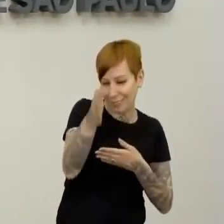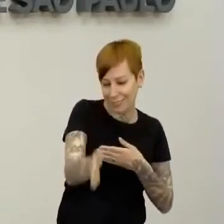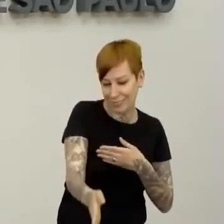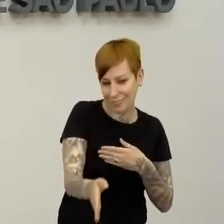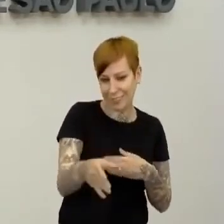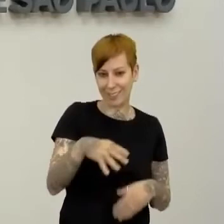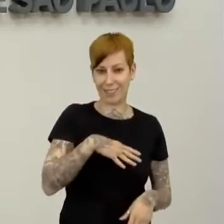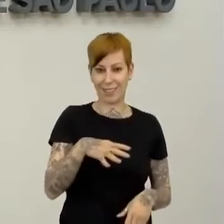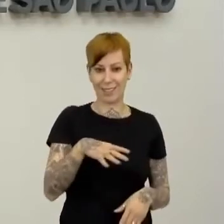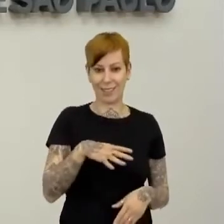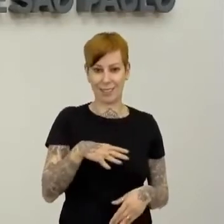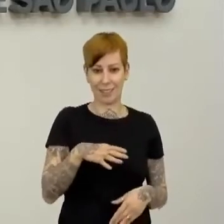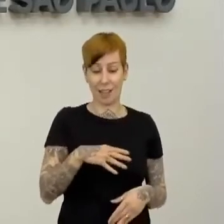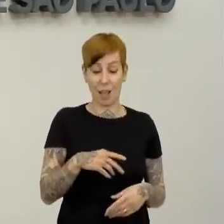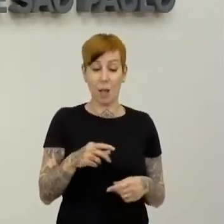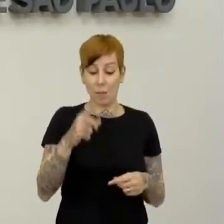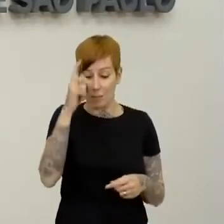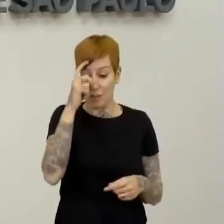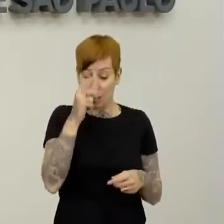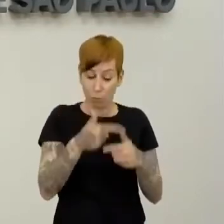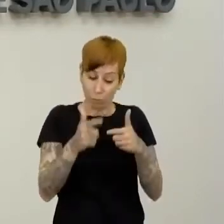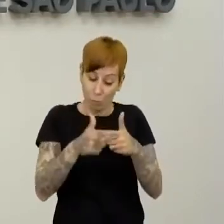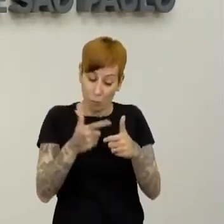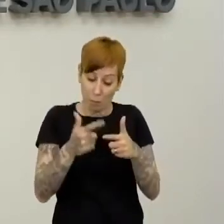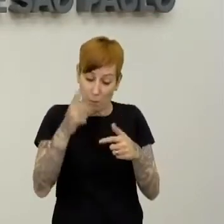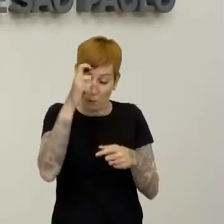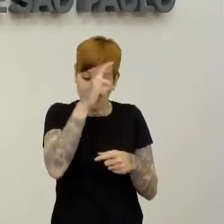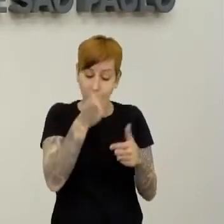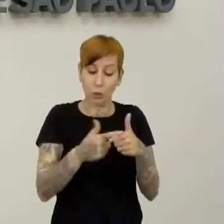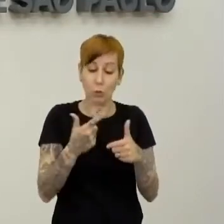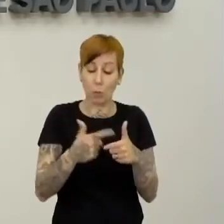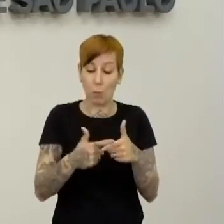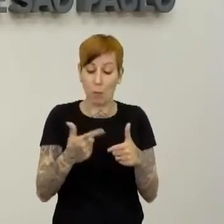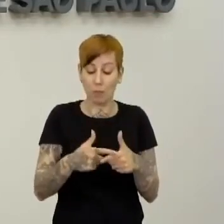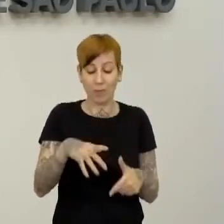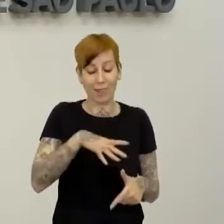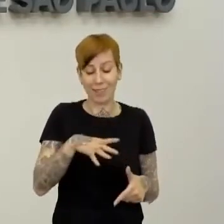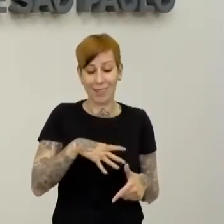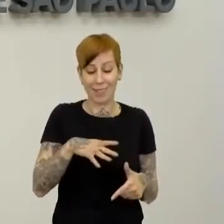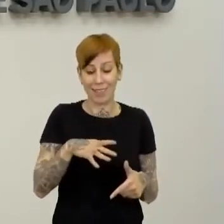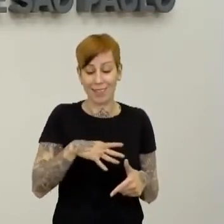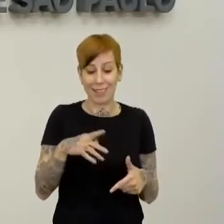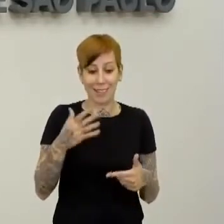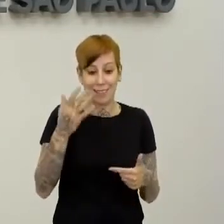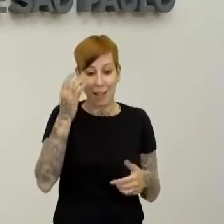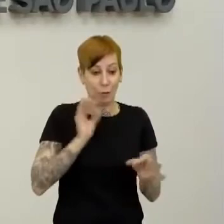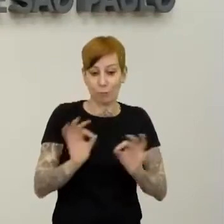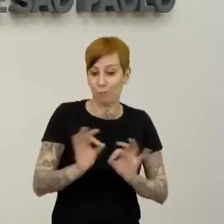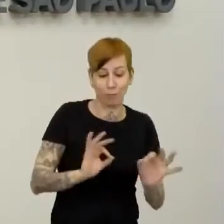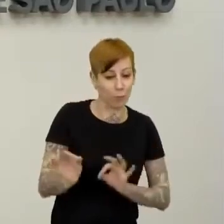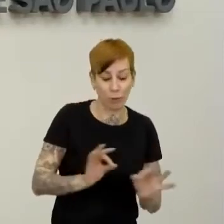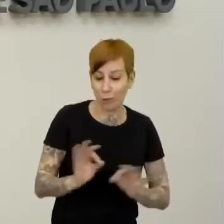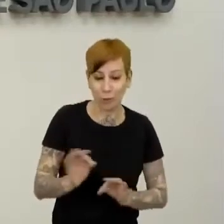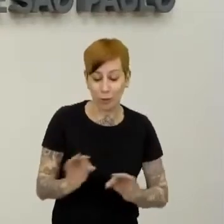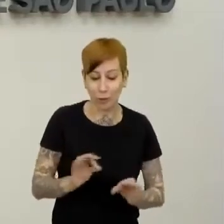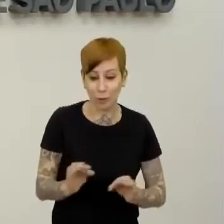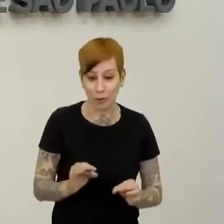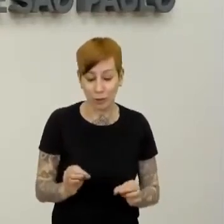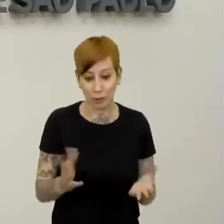também, quando não é pensado a reforma agrária. Porque aí, temos nas cidades, uma... a população chegando aqui em